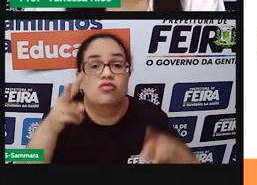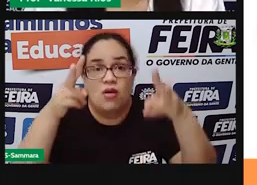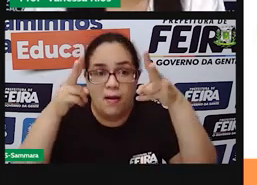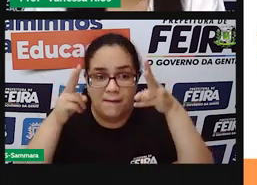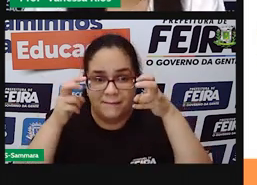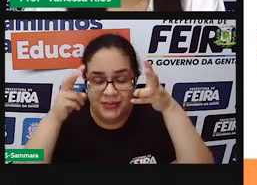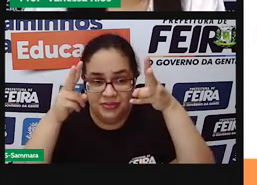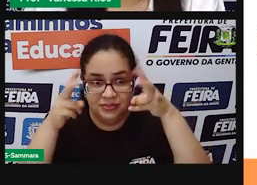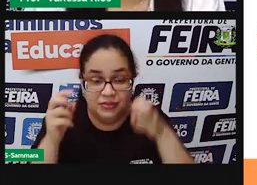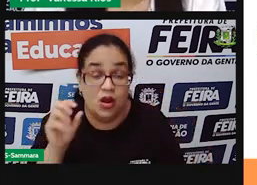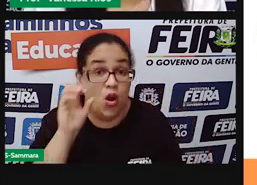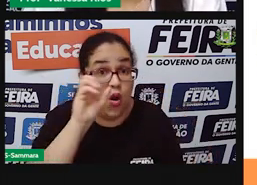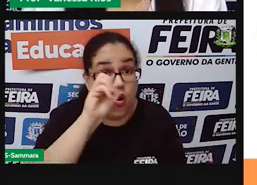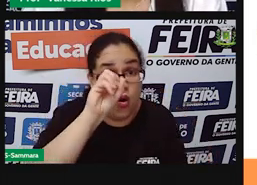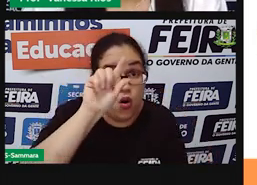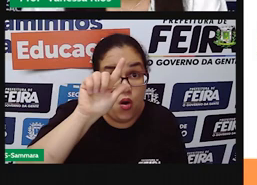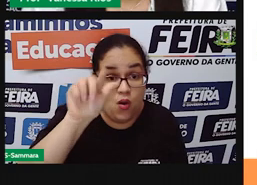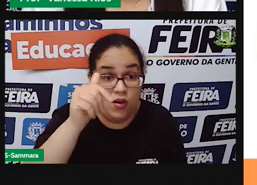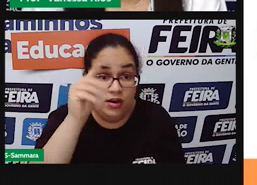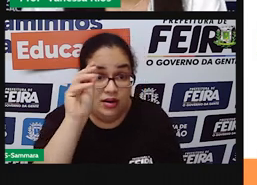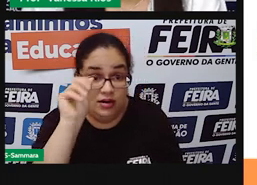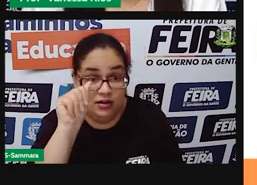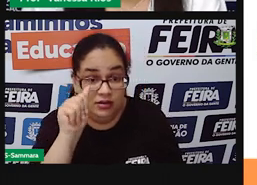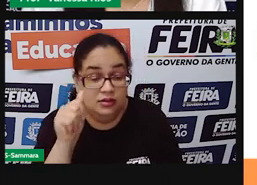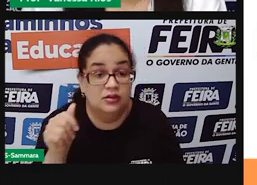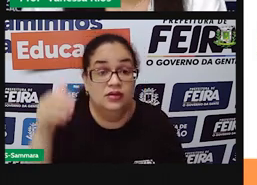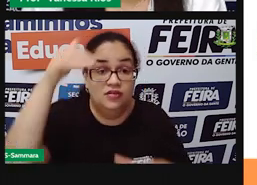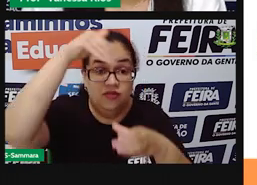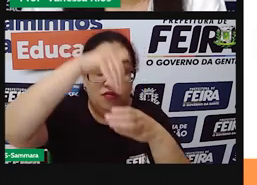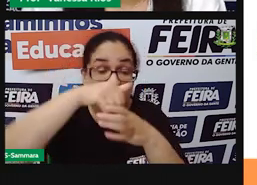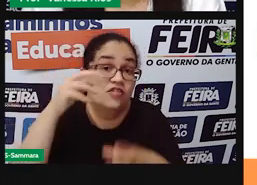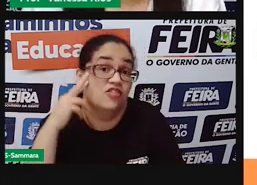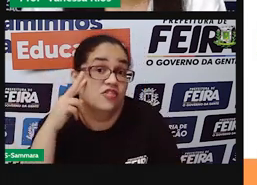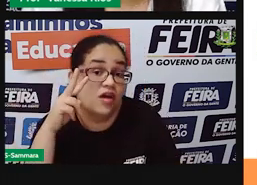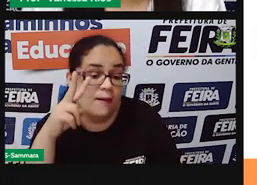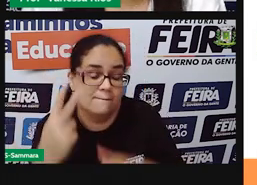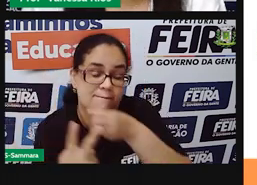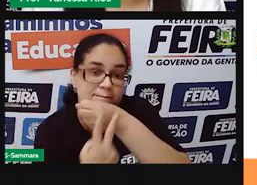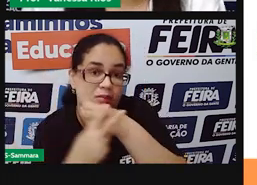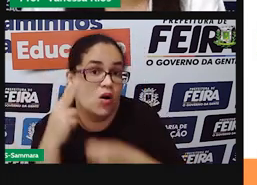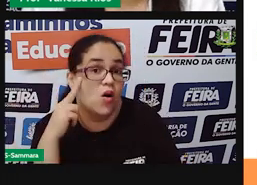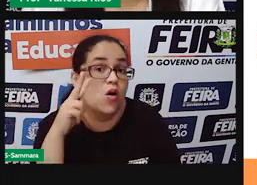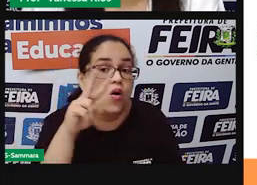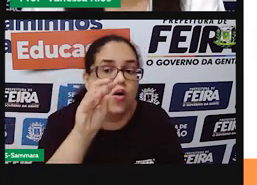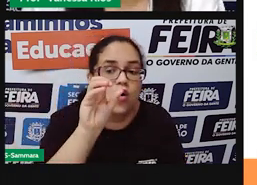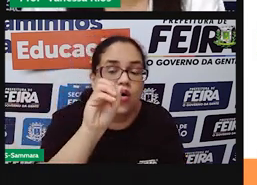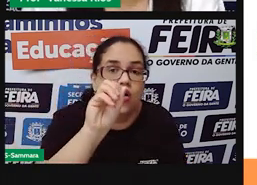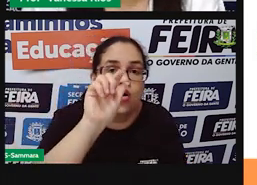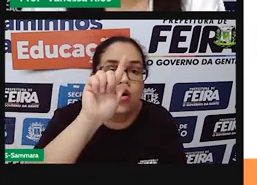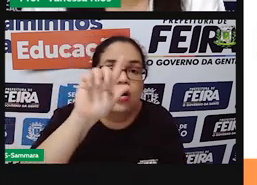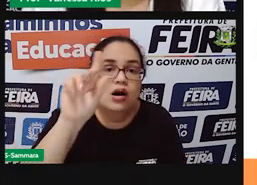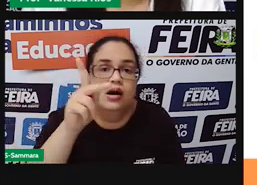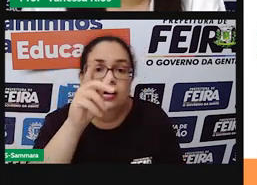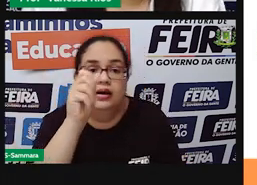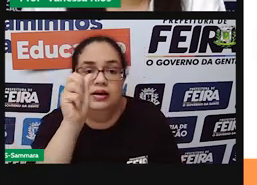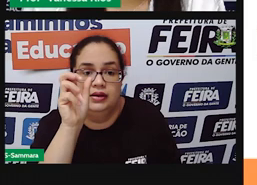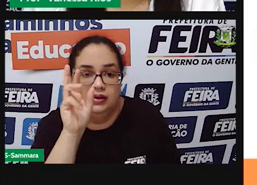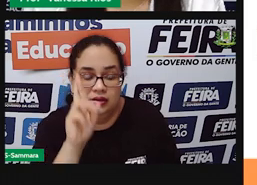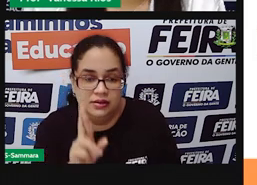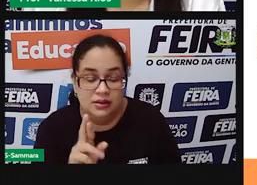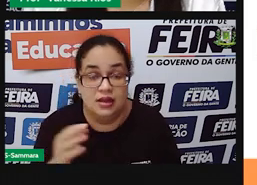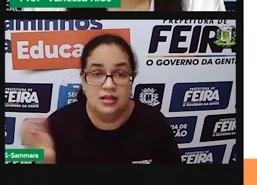observa? Olha, vendo o verbo, olhar. Termina então aqui em